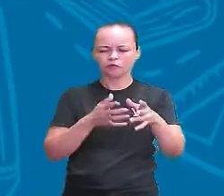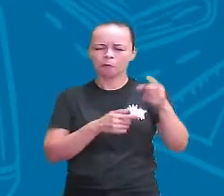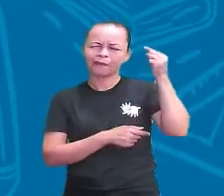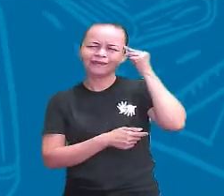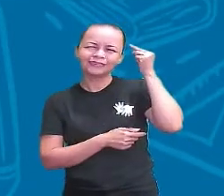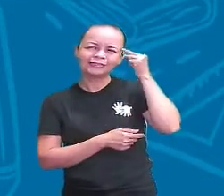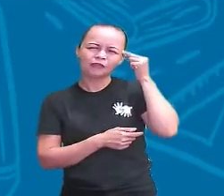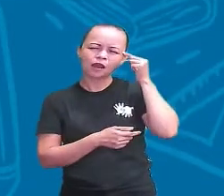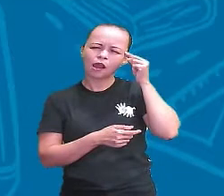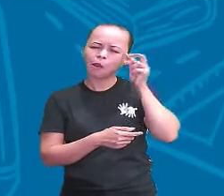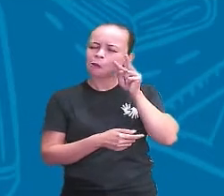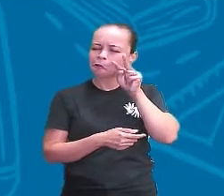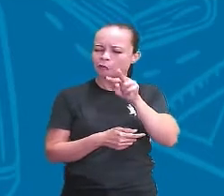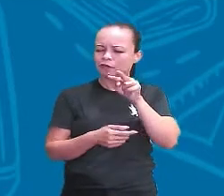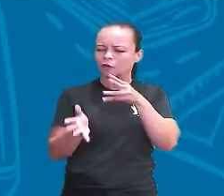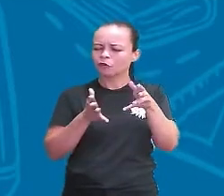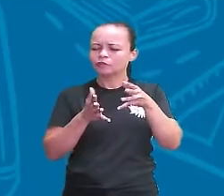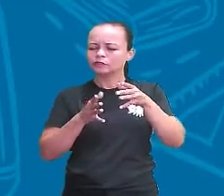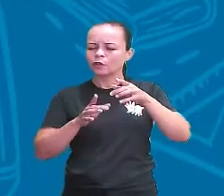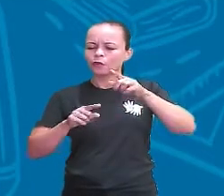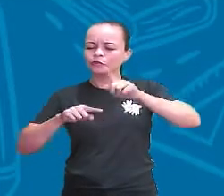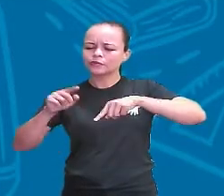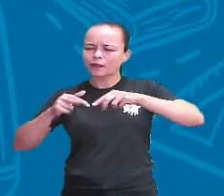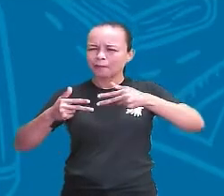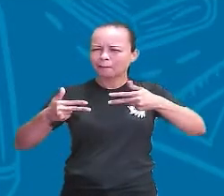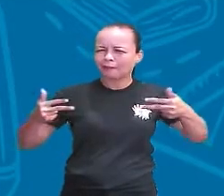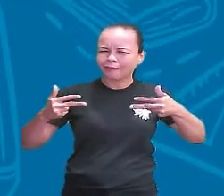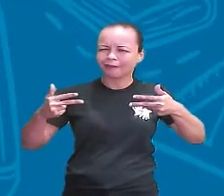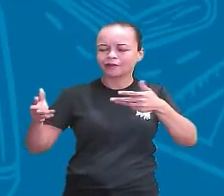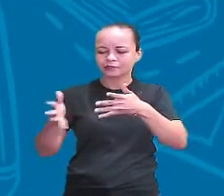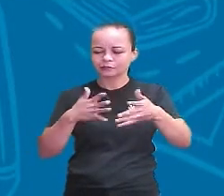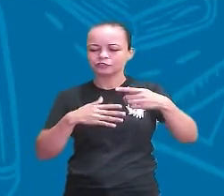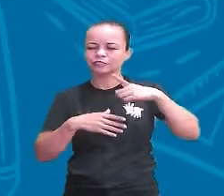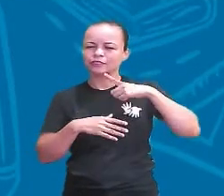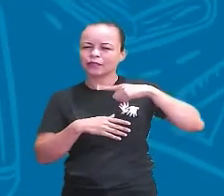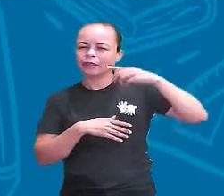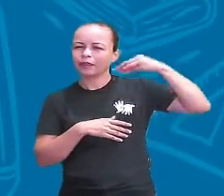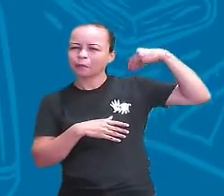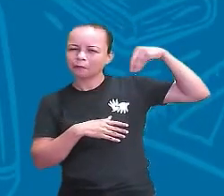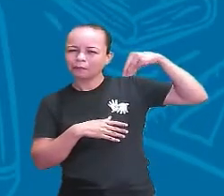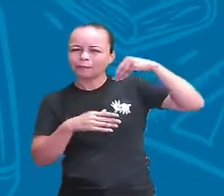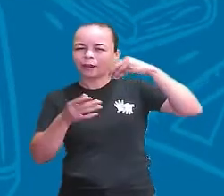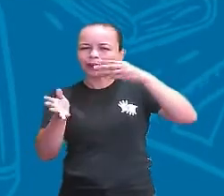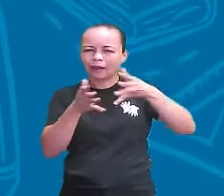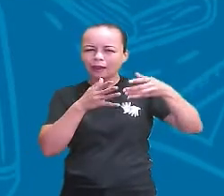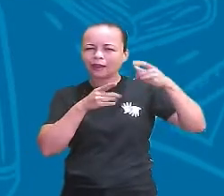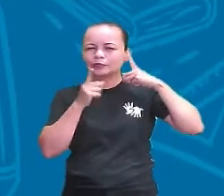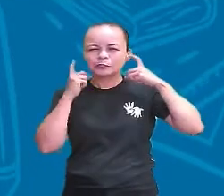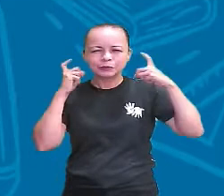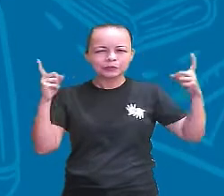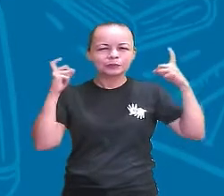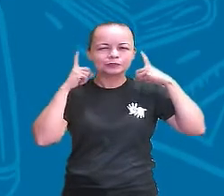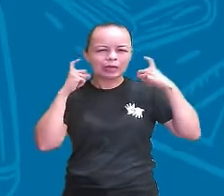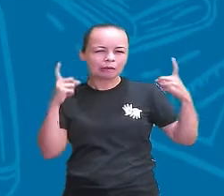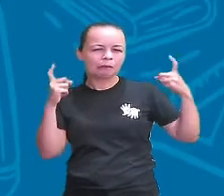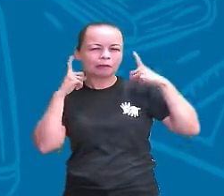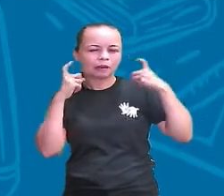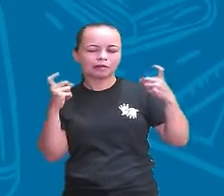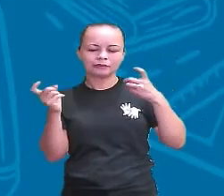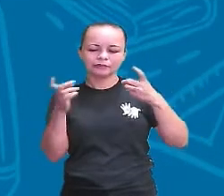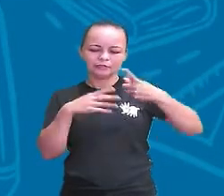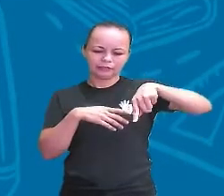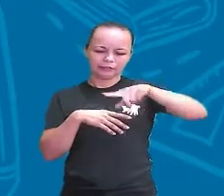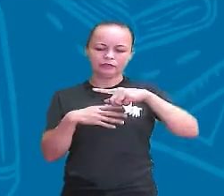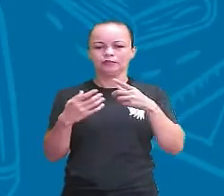olhem bastante e digam quais são os elementos aí que emitem som quais são os elementos sonoros que a gente consegue ouvir com